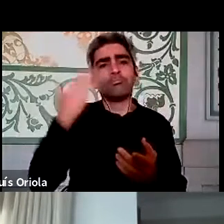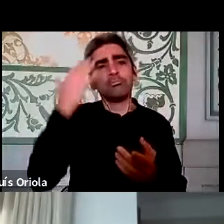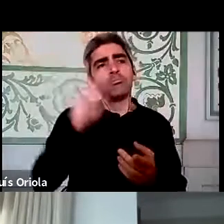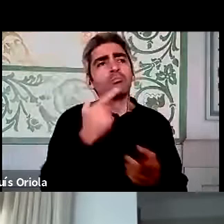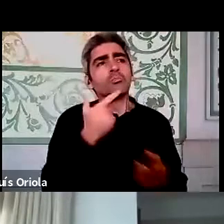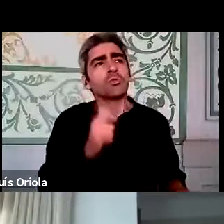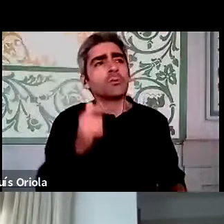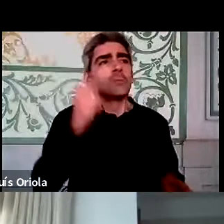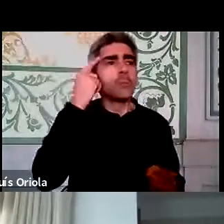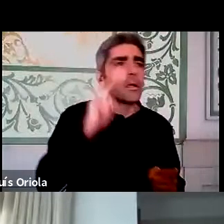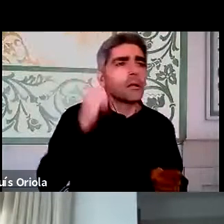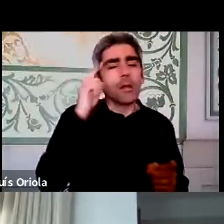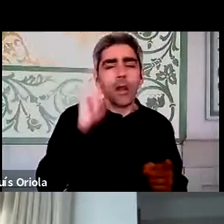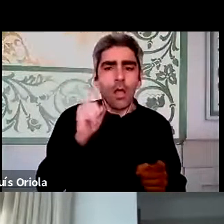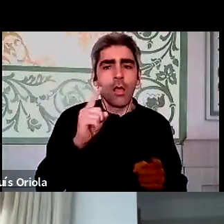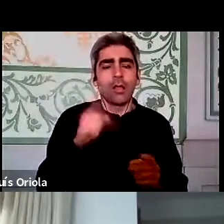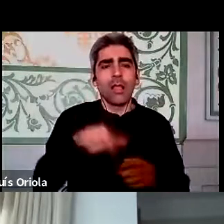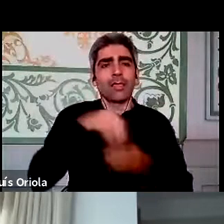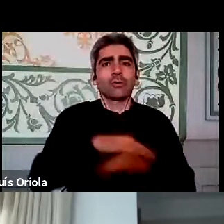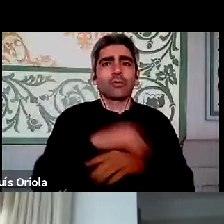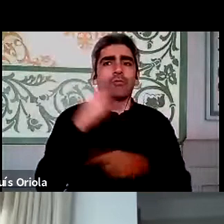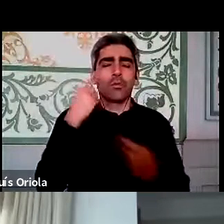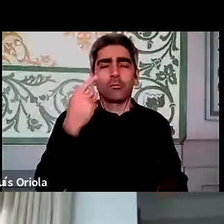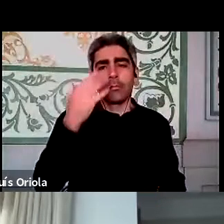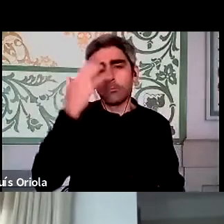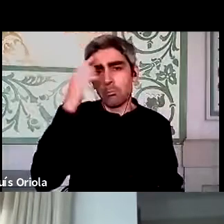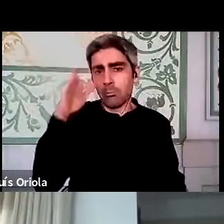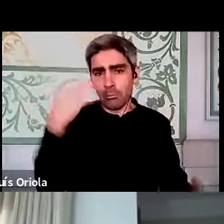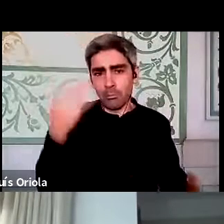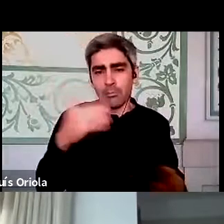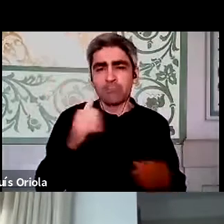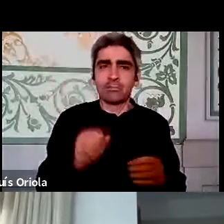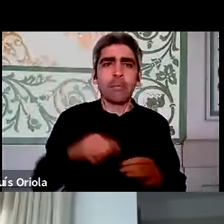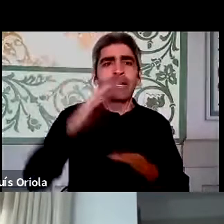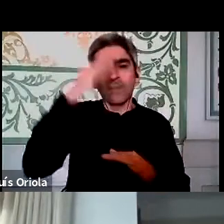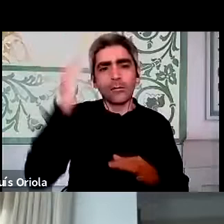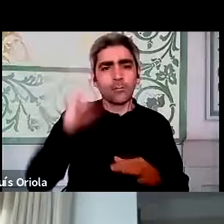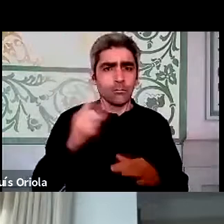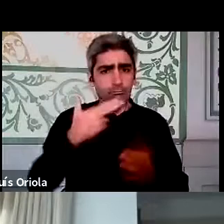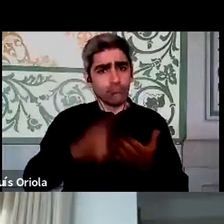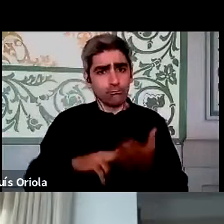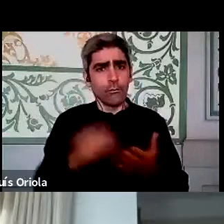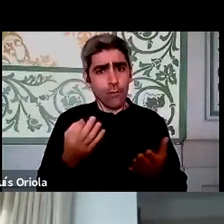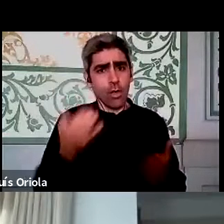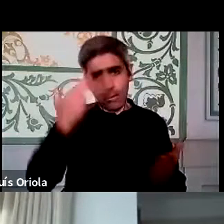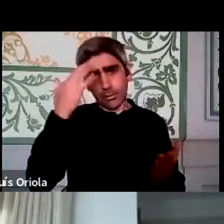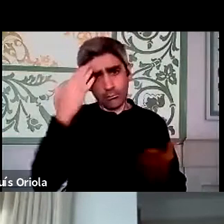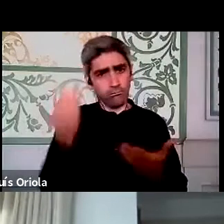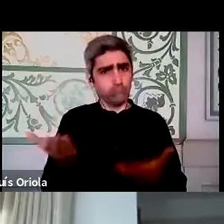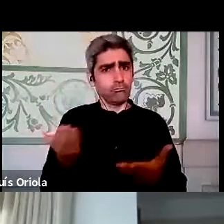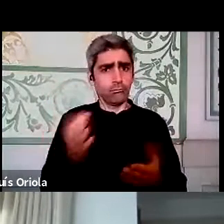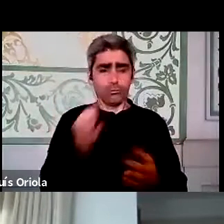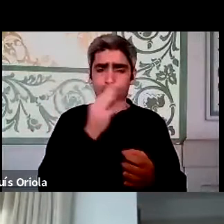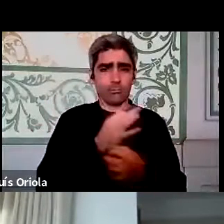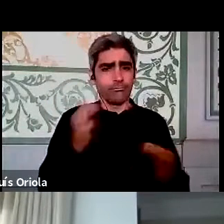era possível na administração pública, e que ia ser tudo muito mais difícil, e na verdade foi uma capacidade extraordinária de